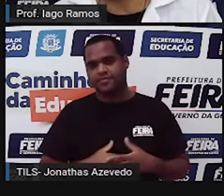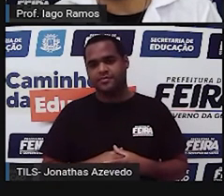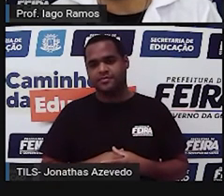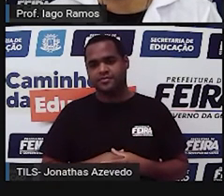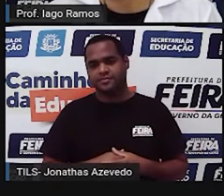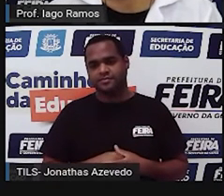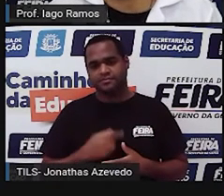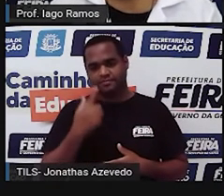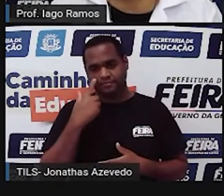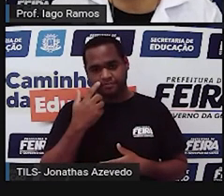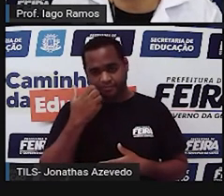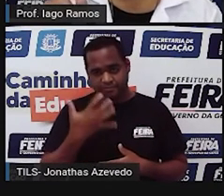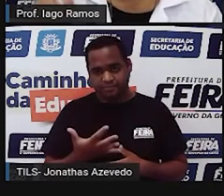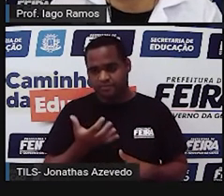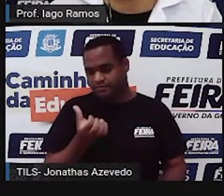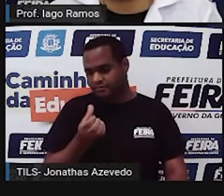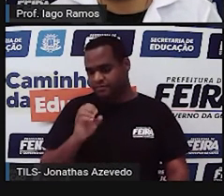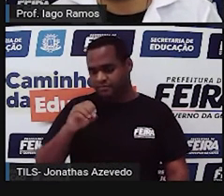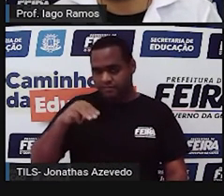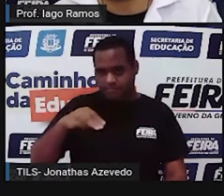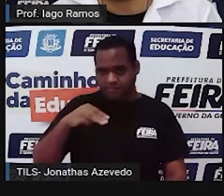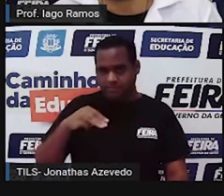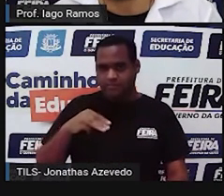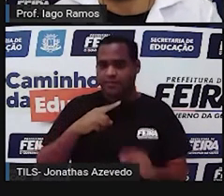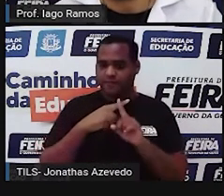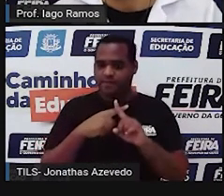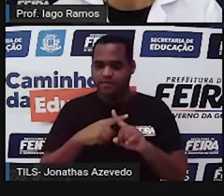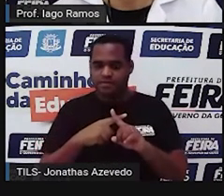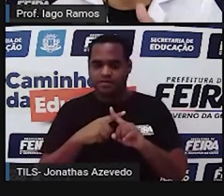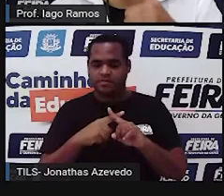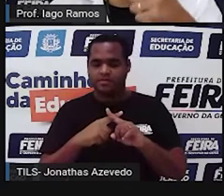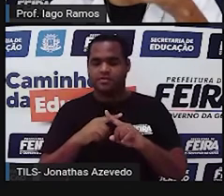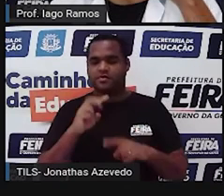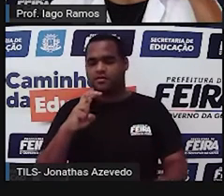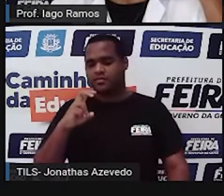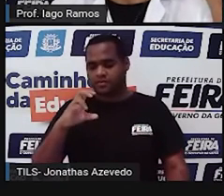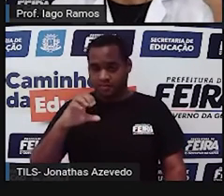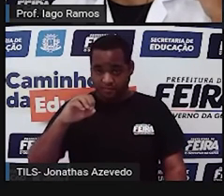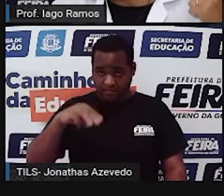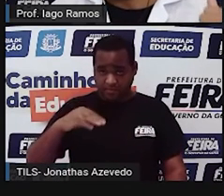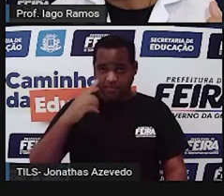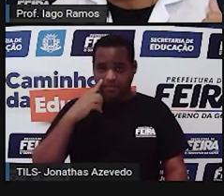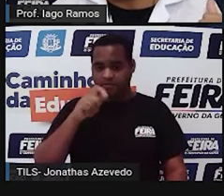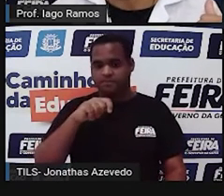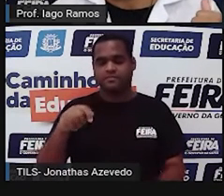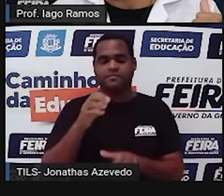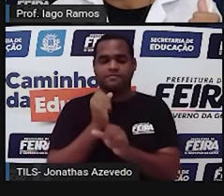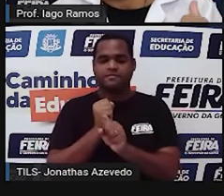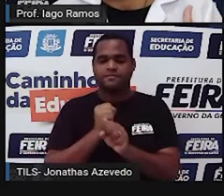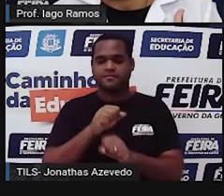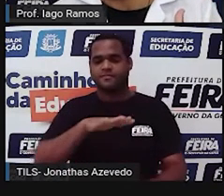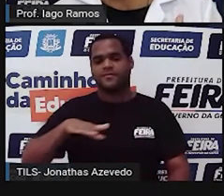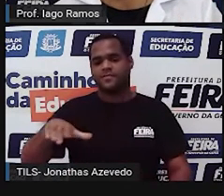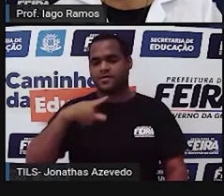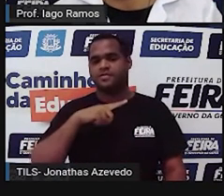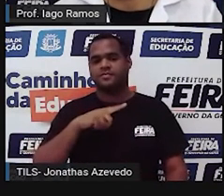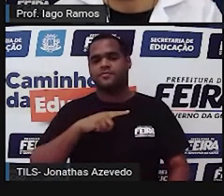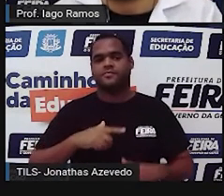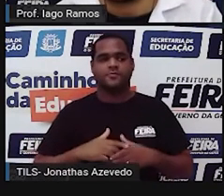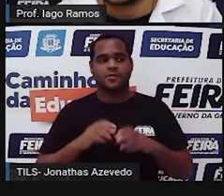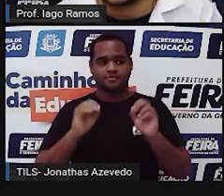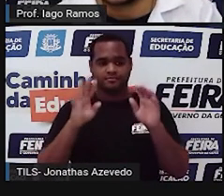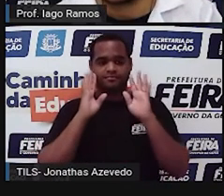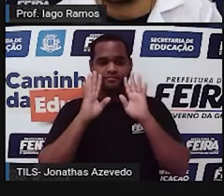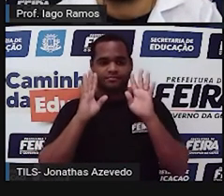Veja o seguinte, 6 centímetros vezes 5 centímetros foi a forma que a gente calculou a área do retângulo. Olha só que